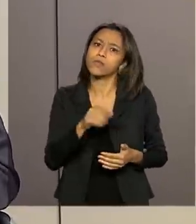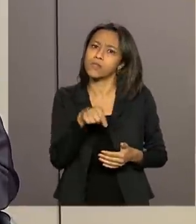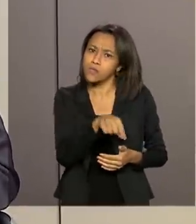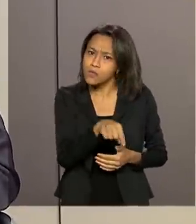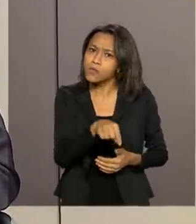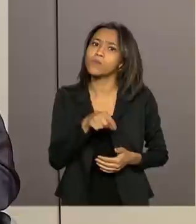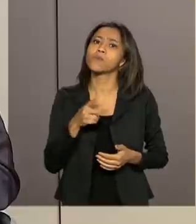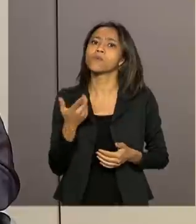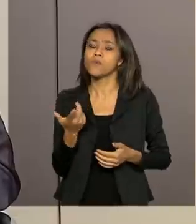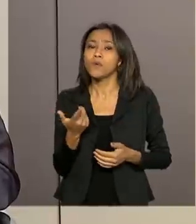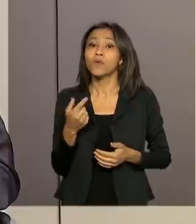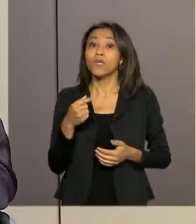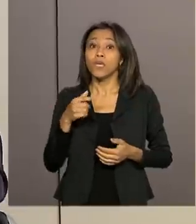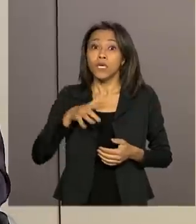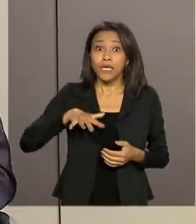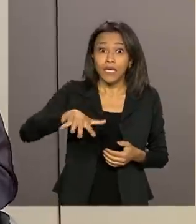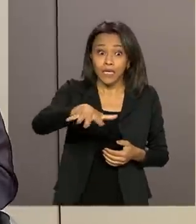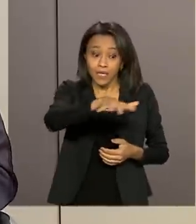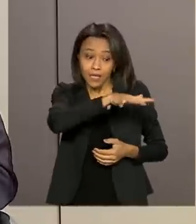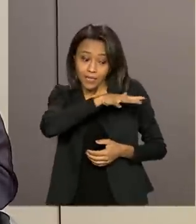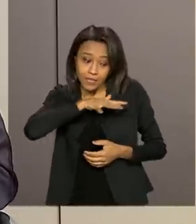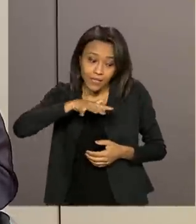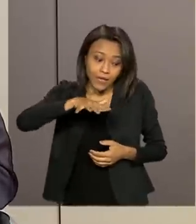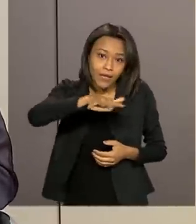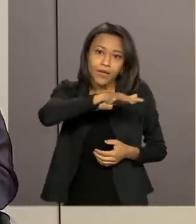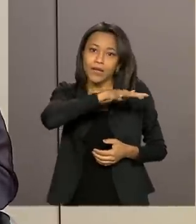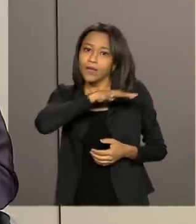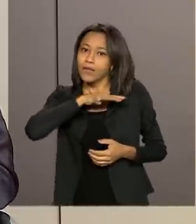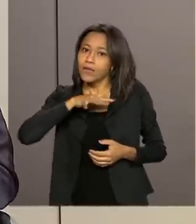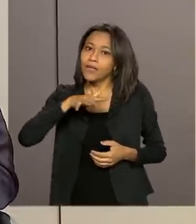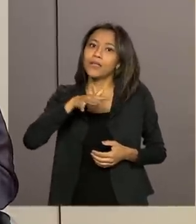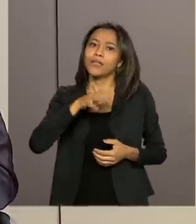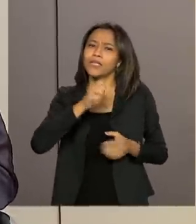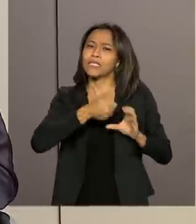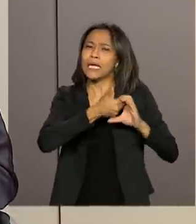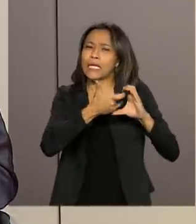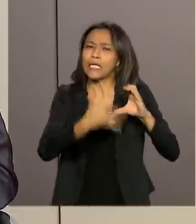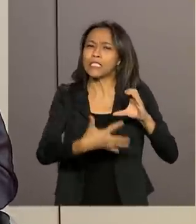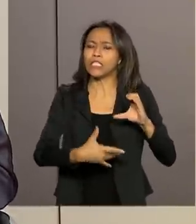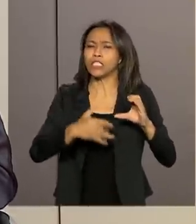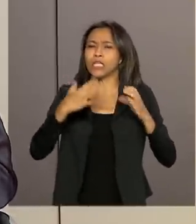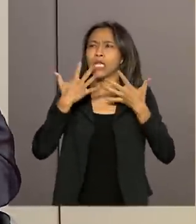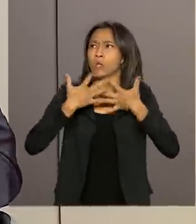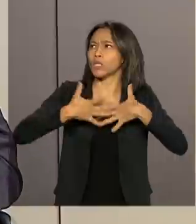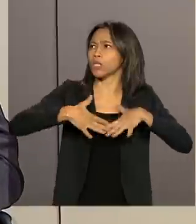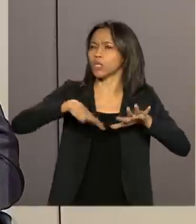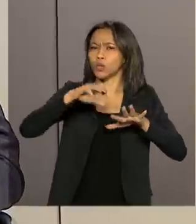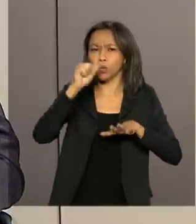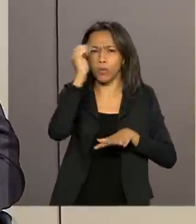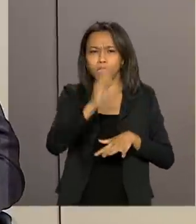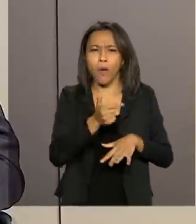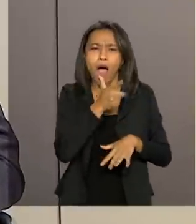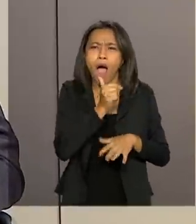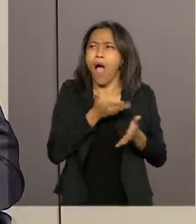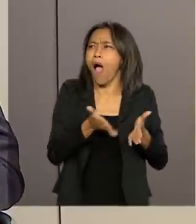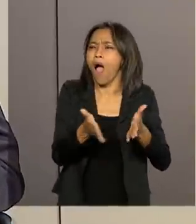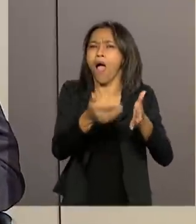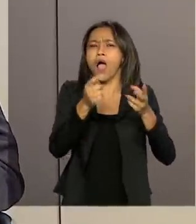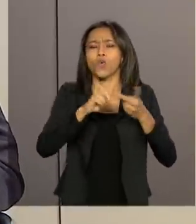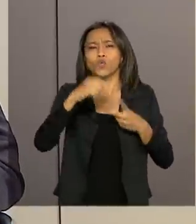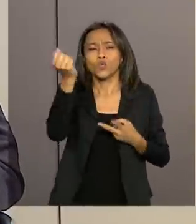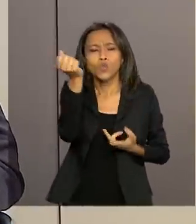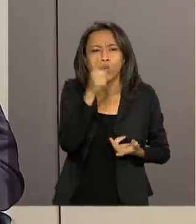o espaço vital, as características do nosso país de ter água, sol, terra